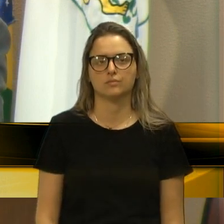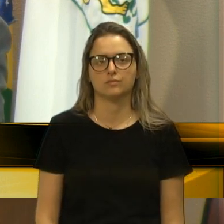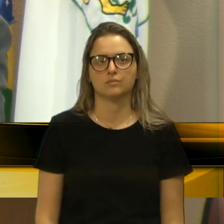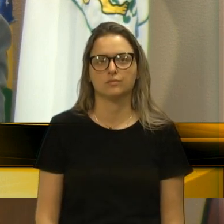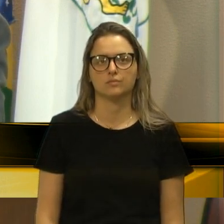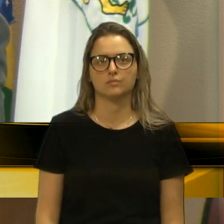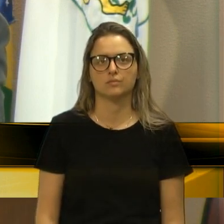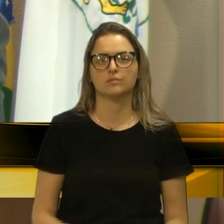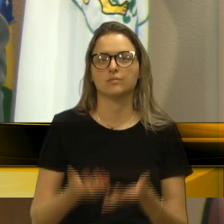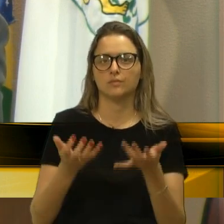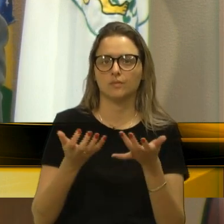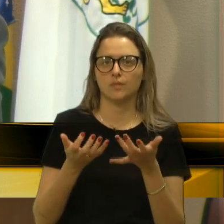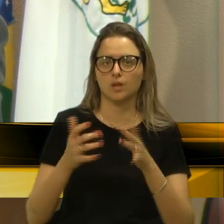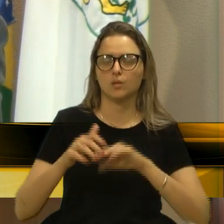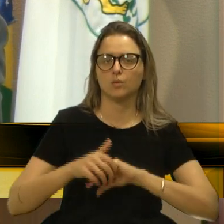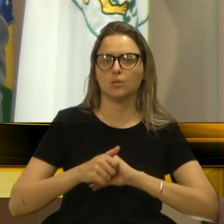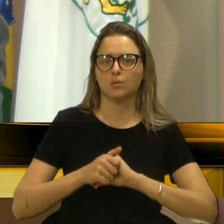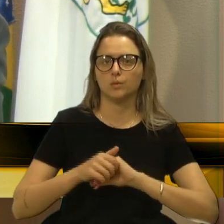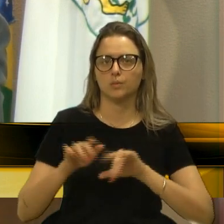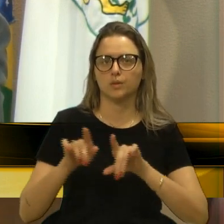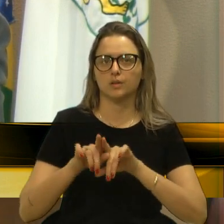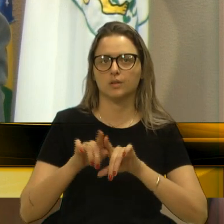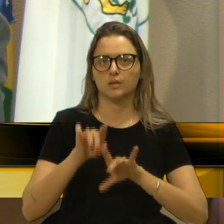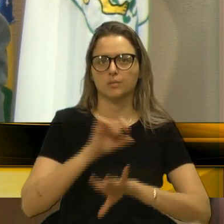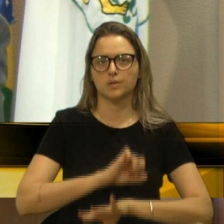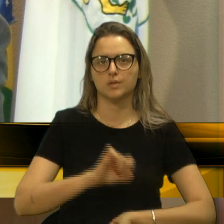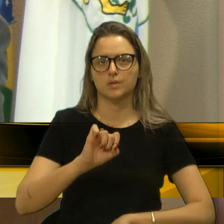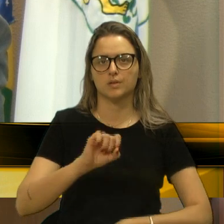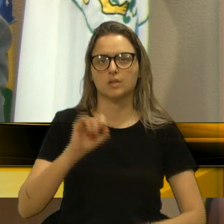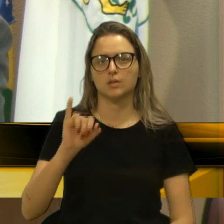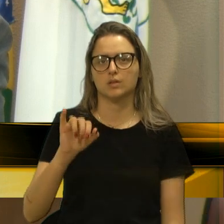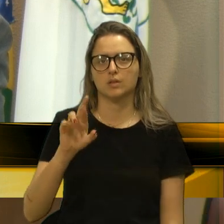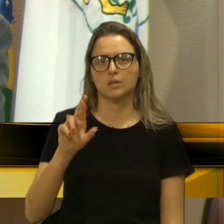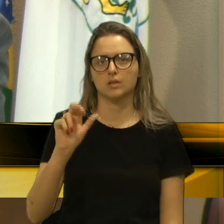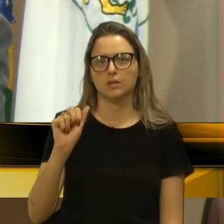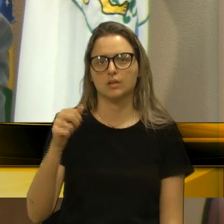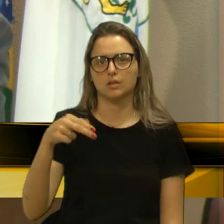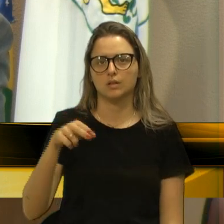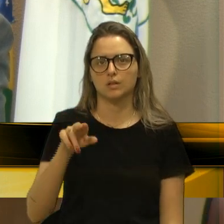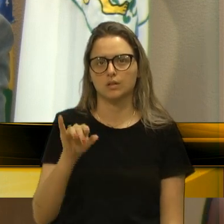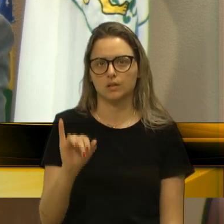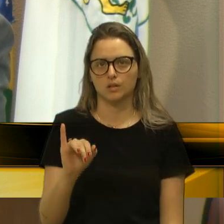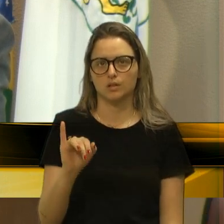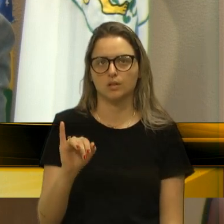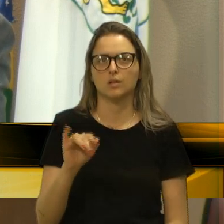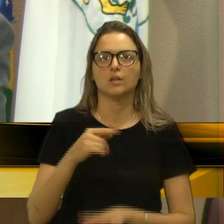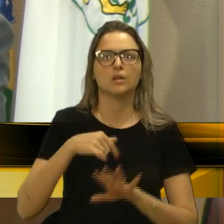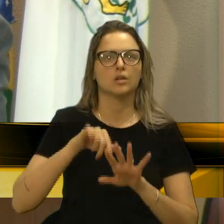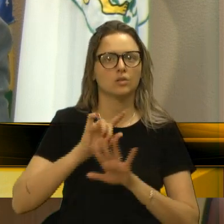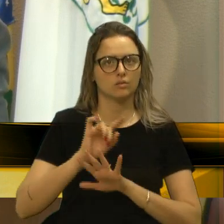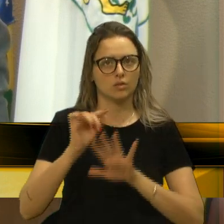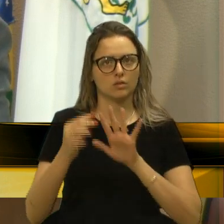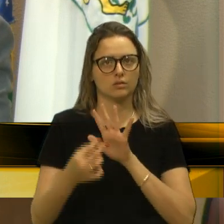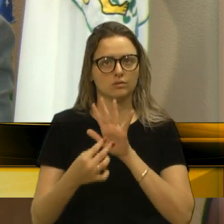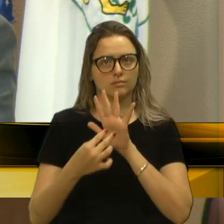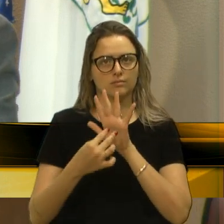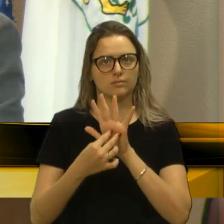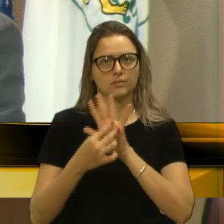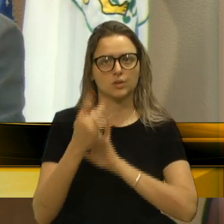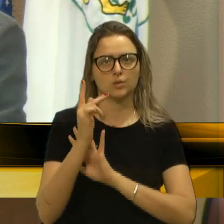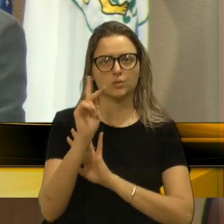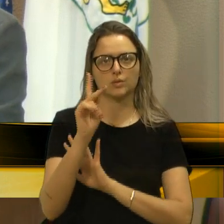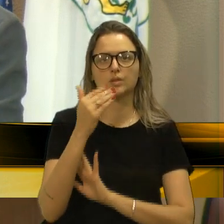Quero cumprimentar aqui em especial o seu Irani, nós ouvimos atentamente aqui a sua